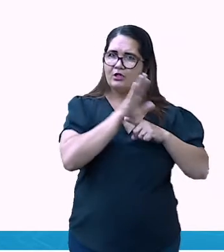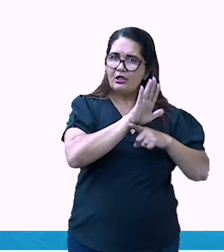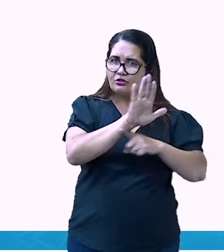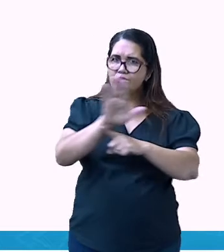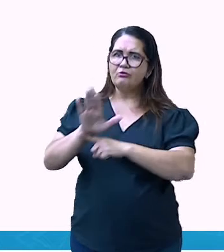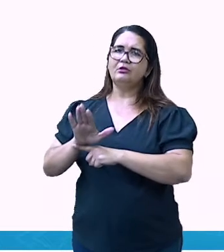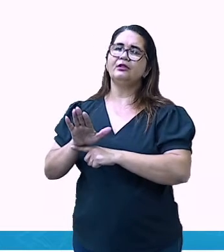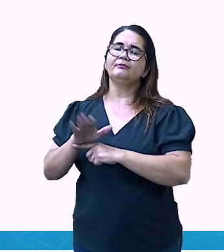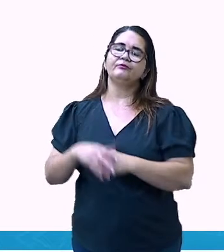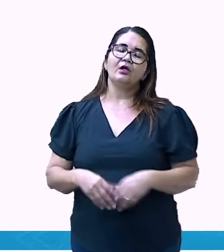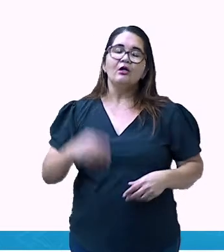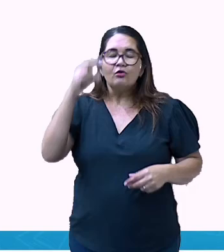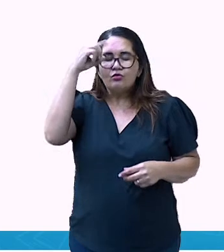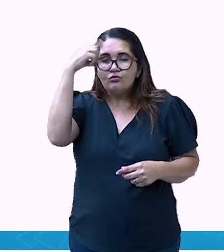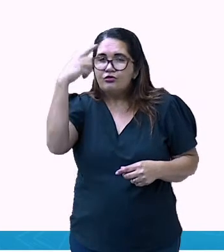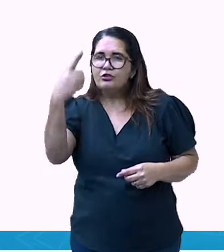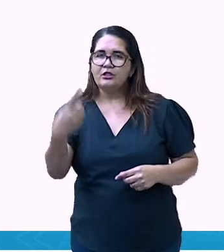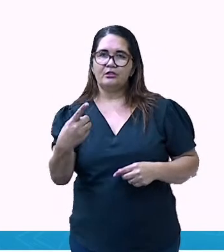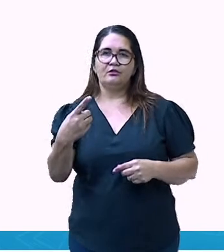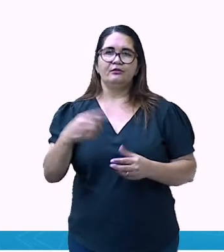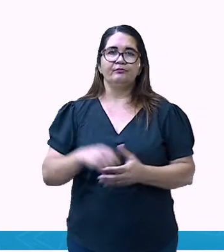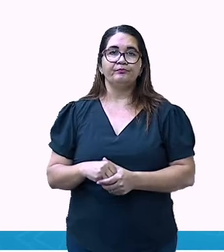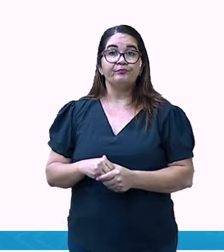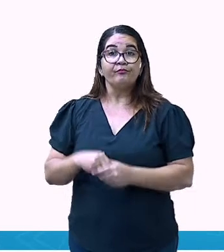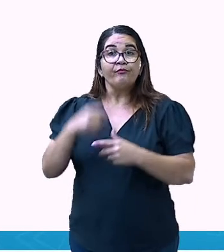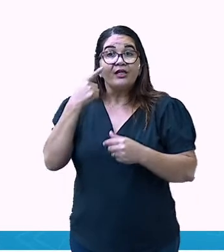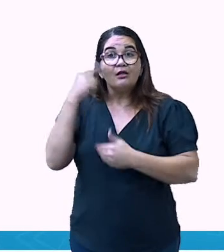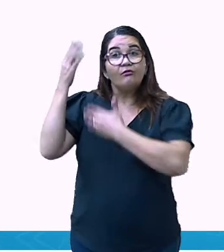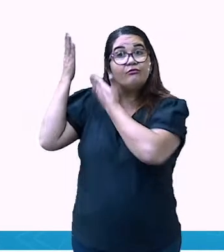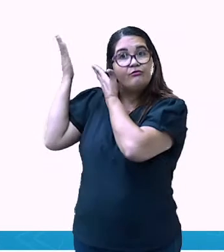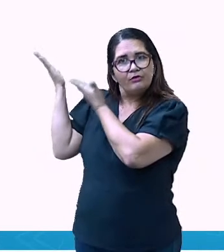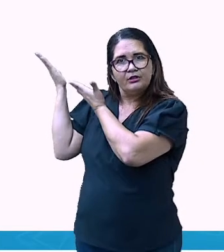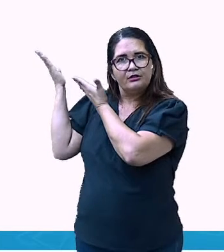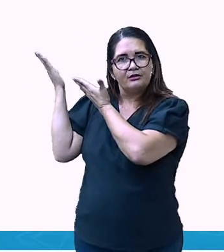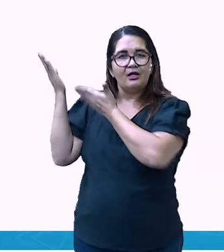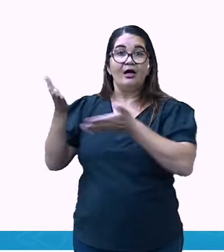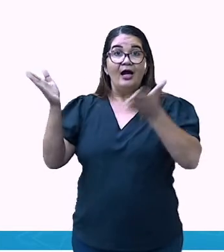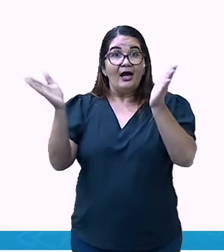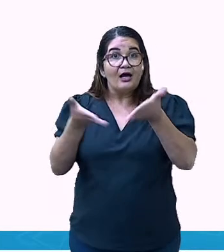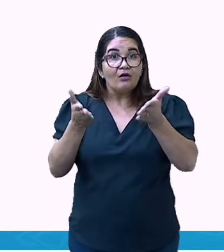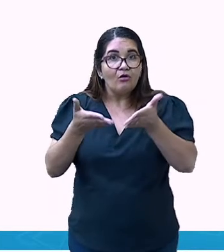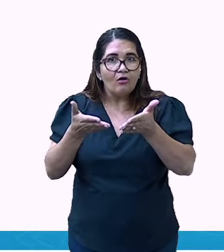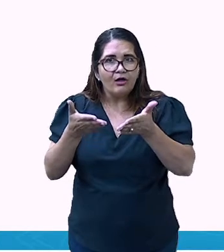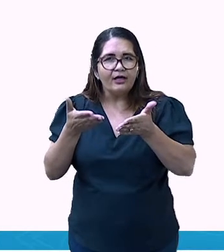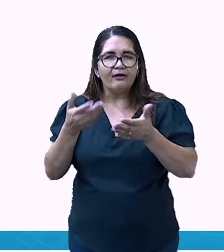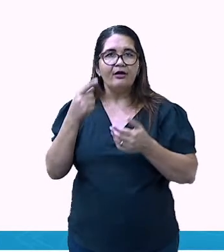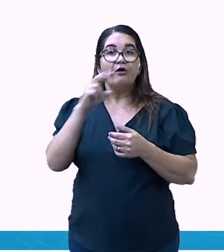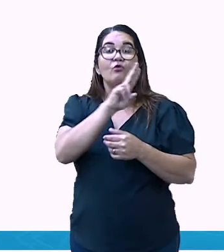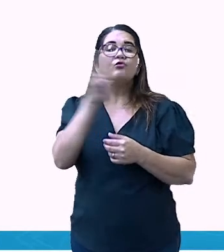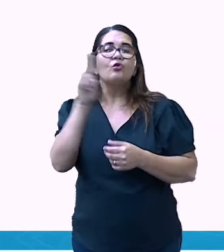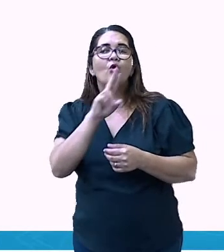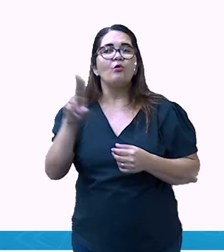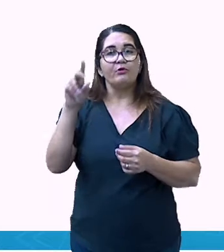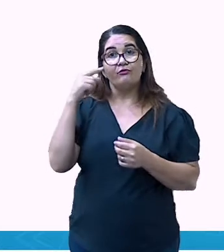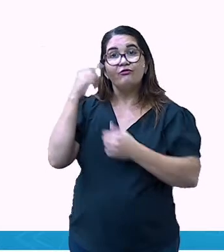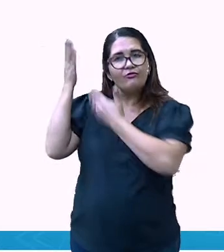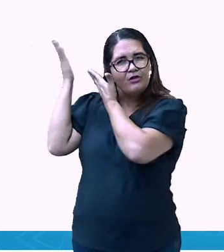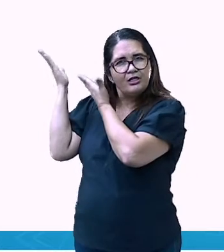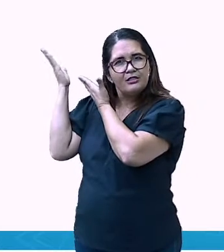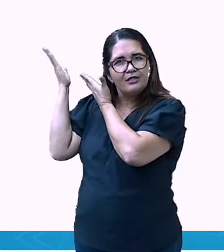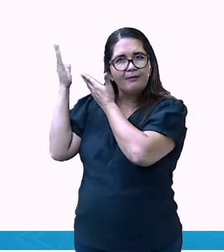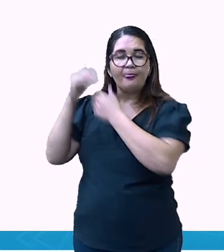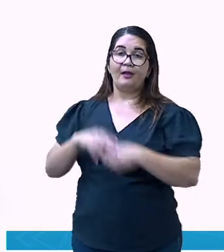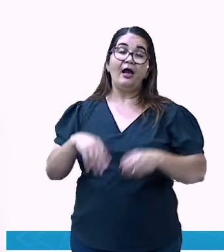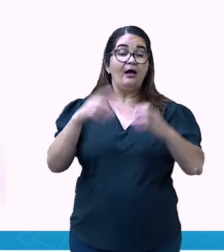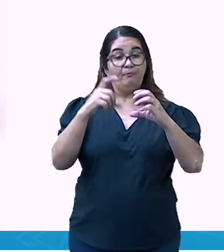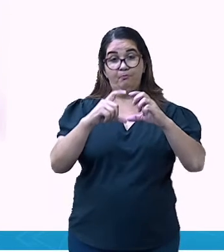E os principais e mais conhecidos são, o a gente vai falar hoje, a rosa dos ventos, muito importante, a